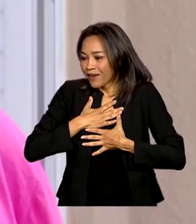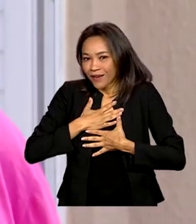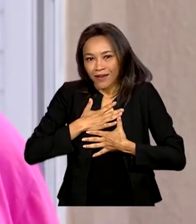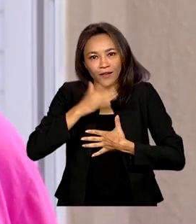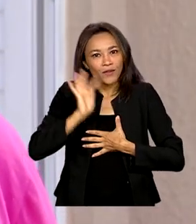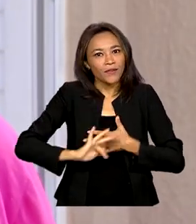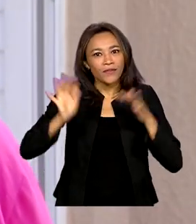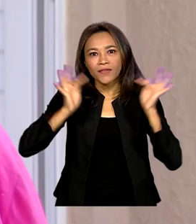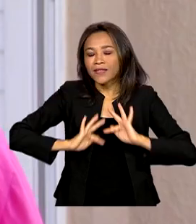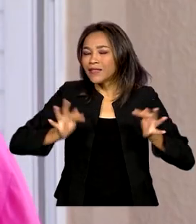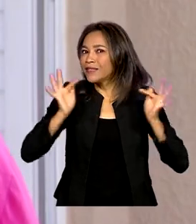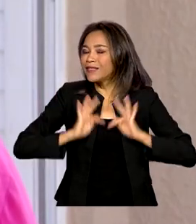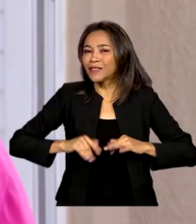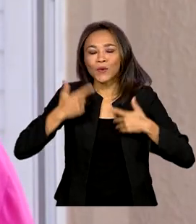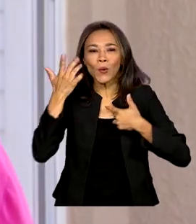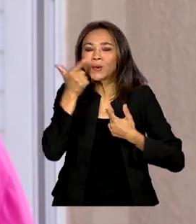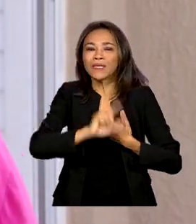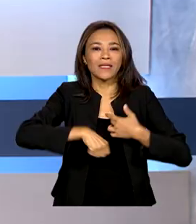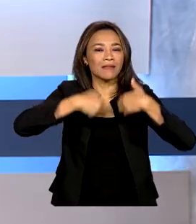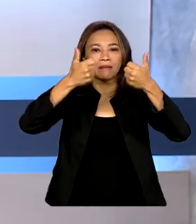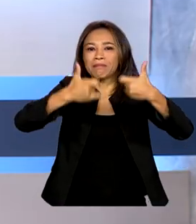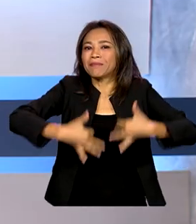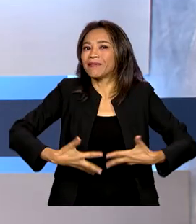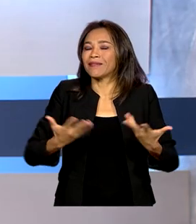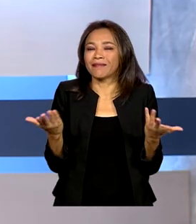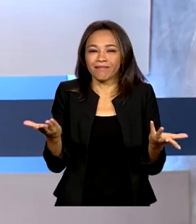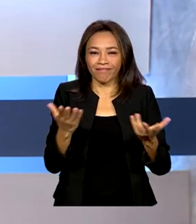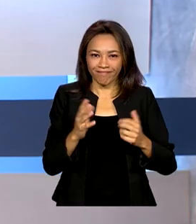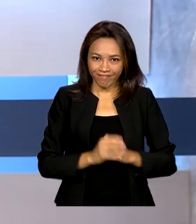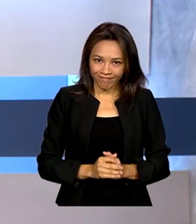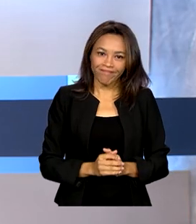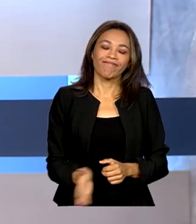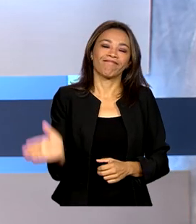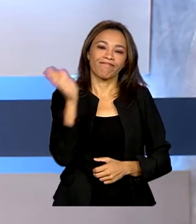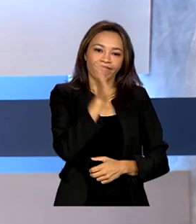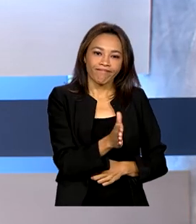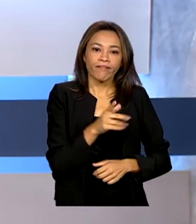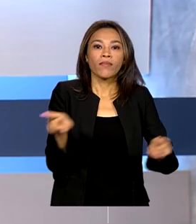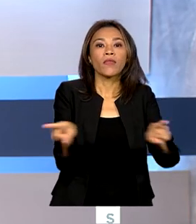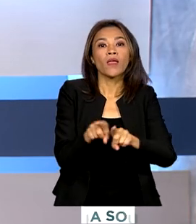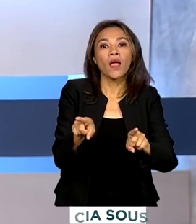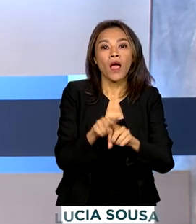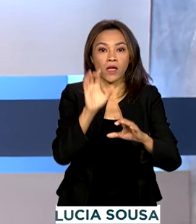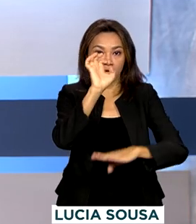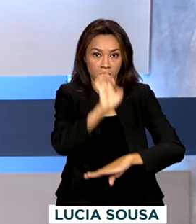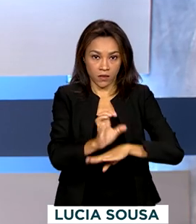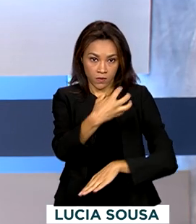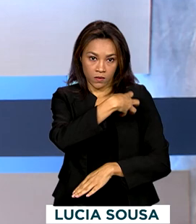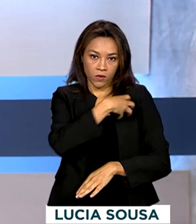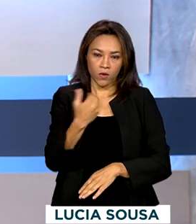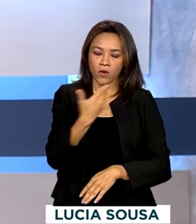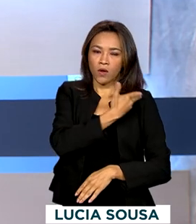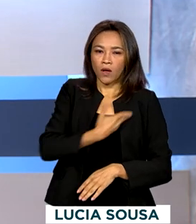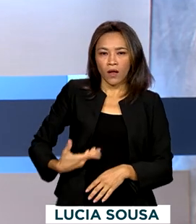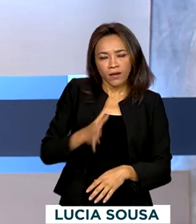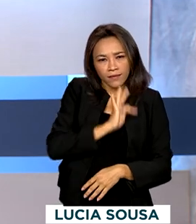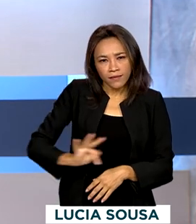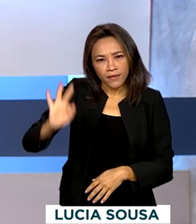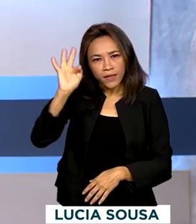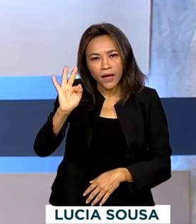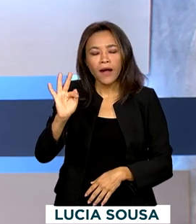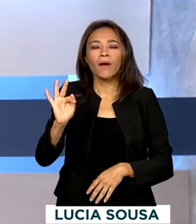uma felicidade que não dá para eu descrever com palavras. E também na Bahia, o governo federal libera hoje o